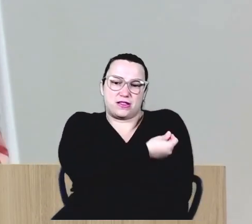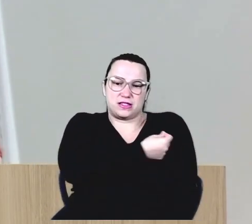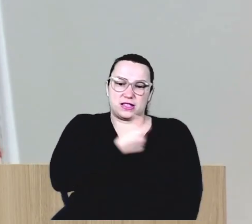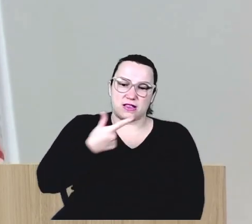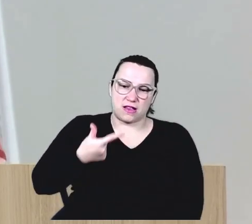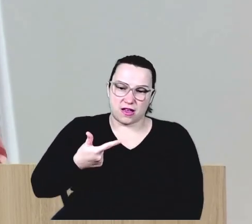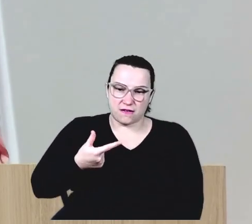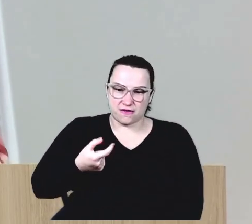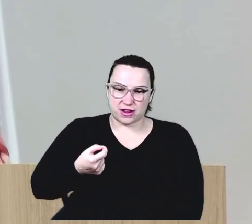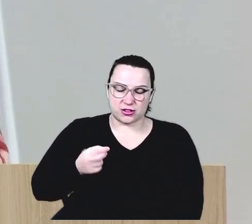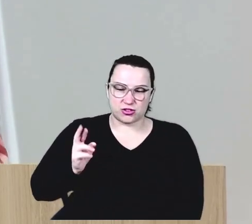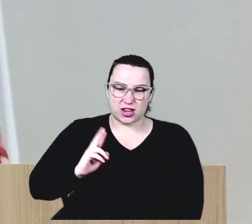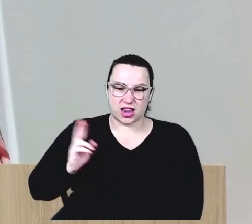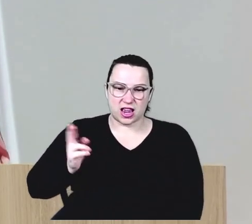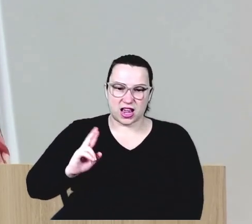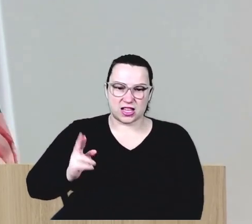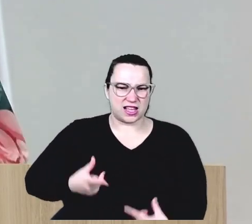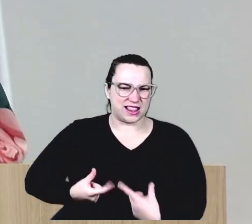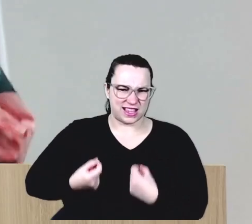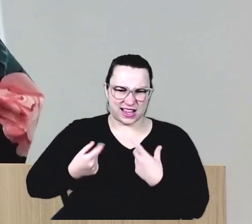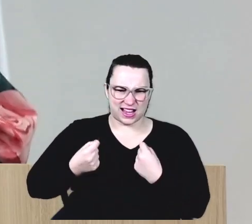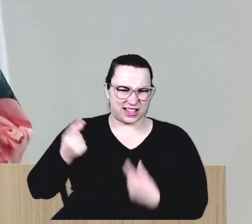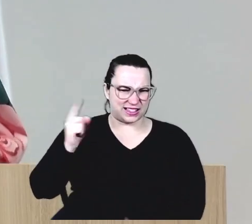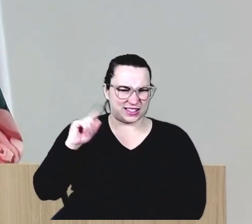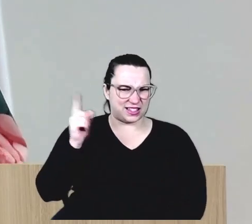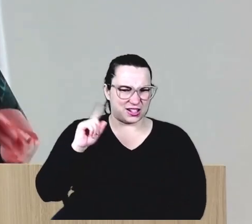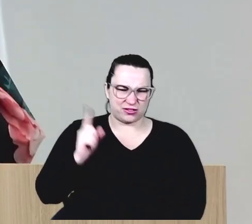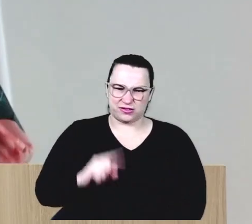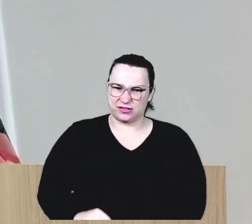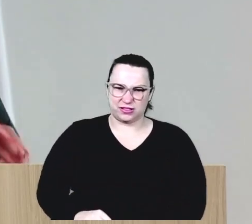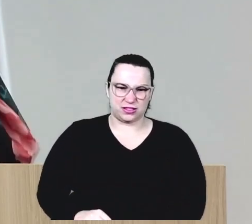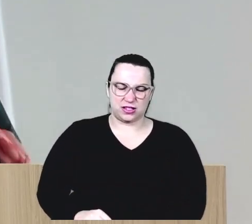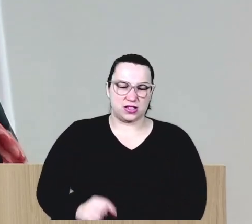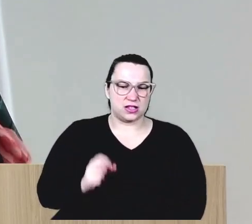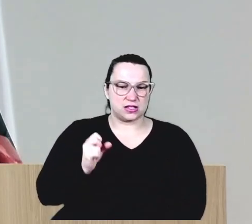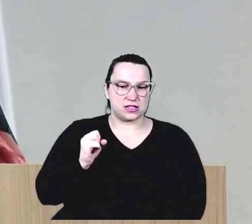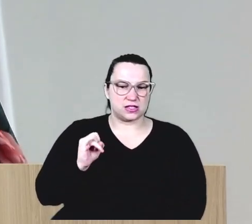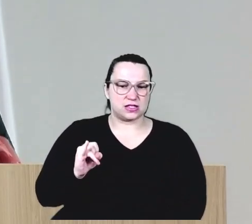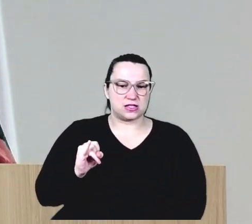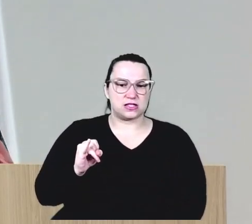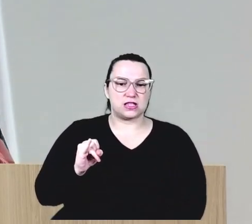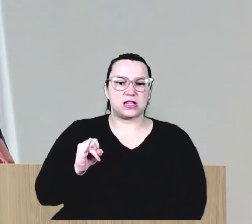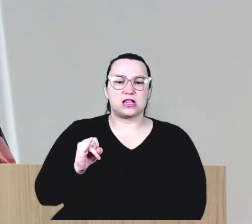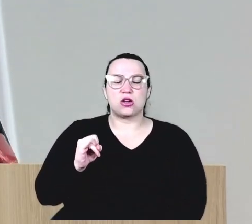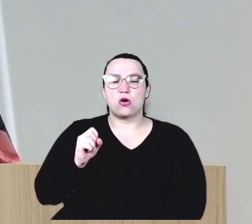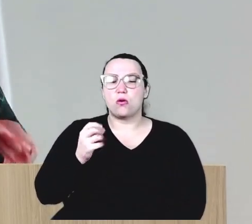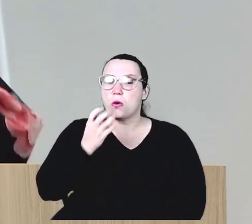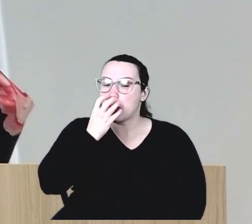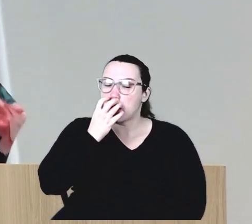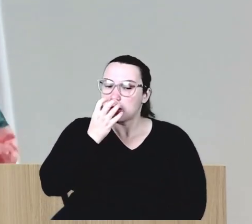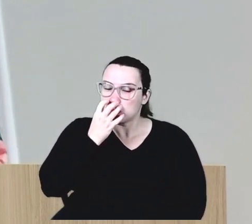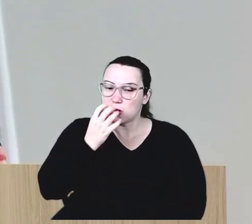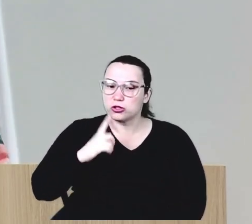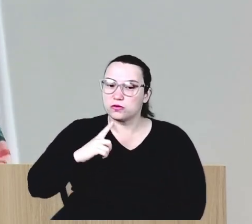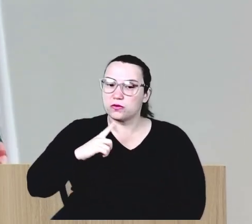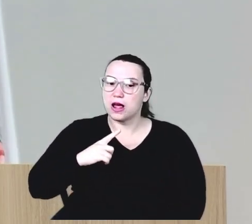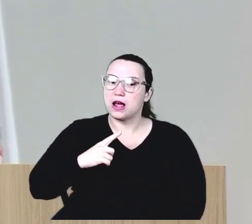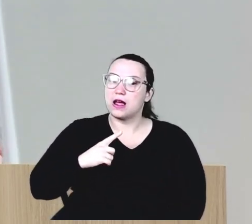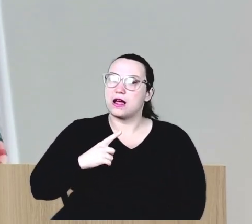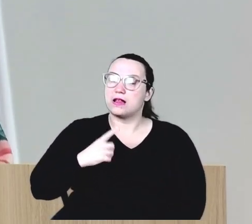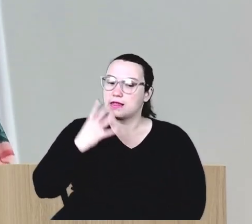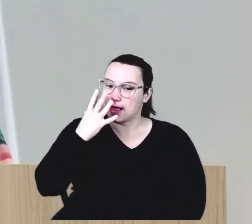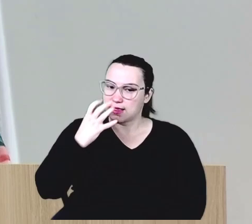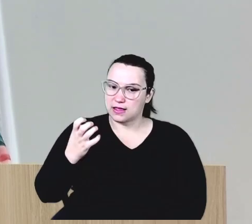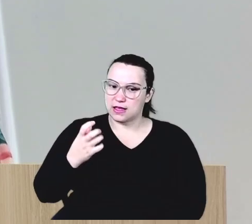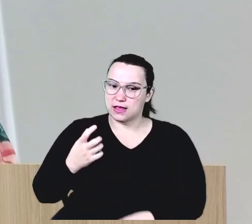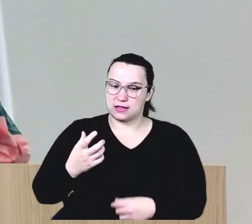Ai, mas a vacina dá câncer. Não, a vacina não dá câncer. A vacina dá câncer se o cachorro tiver predisposição a ter câncer. Mas então, se você acha que a vacina dá